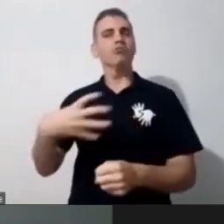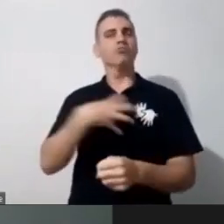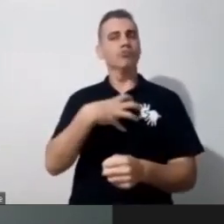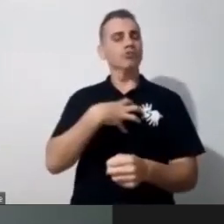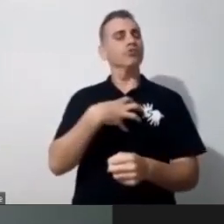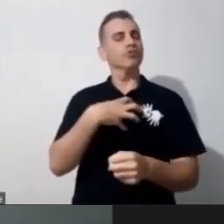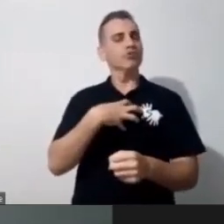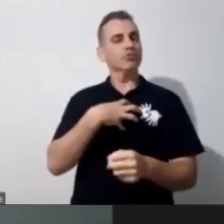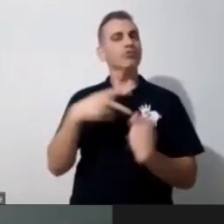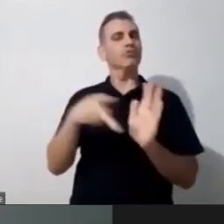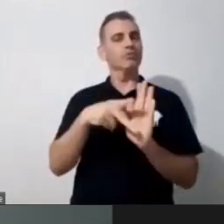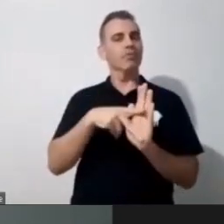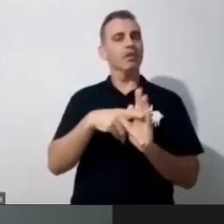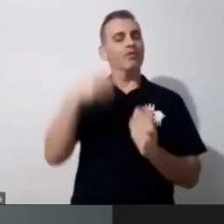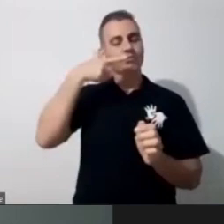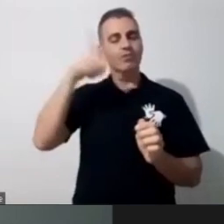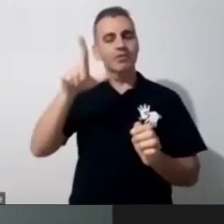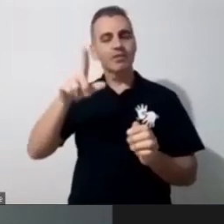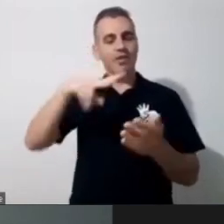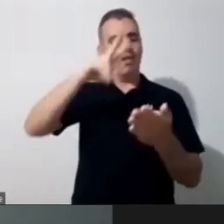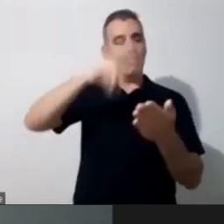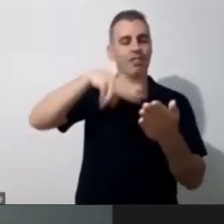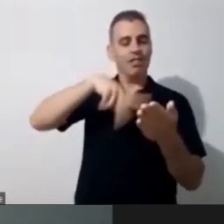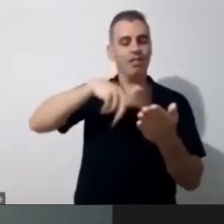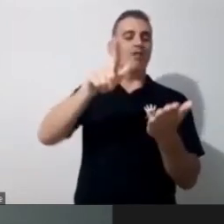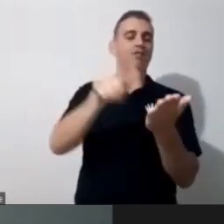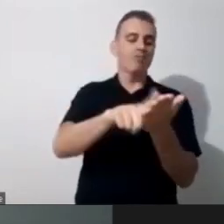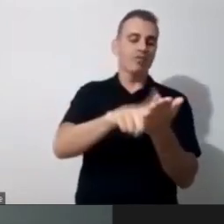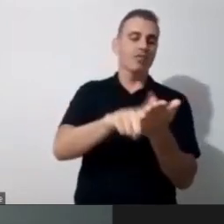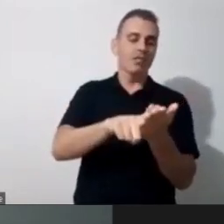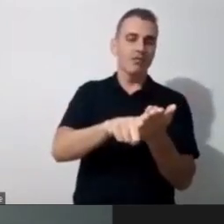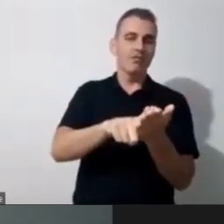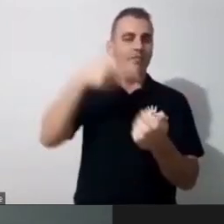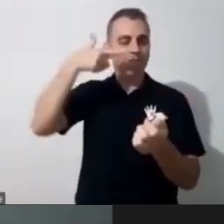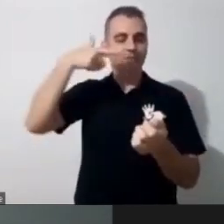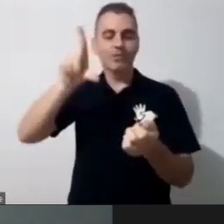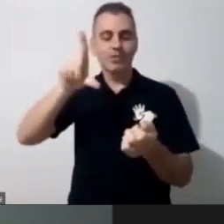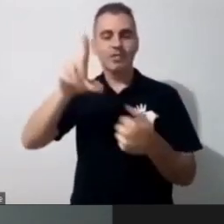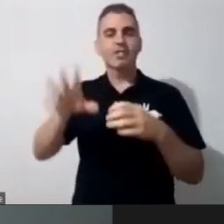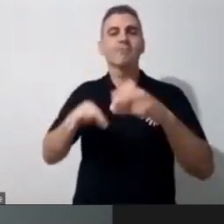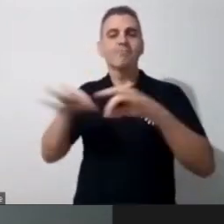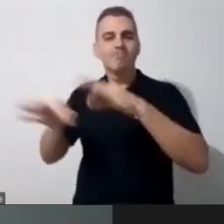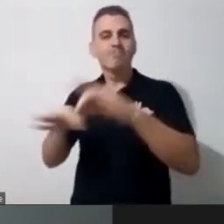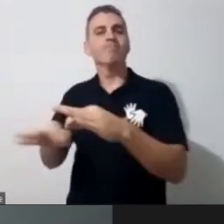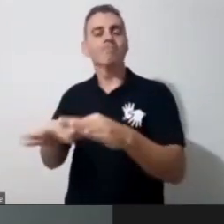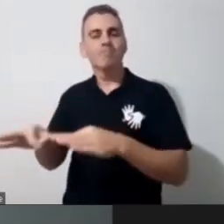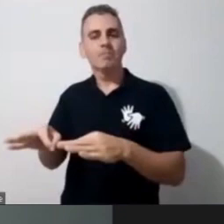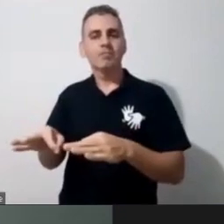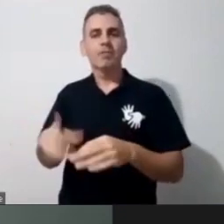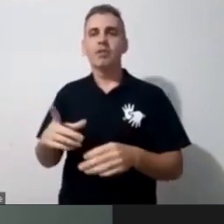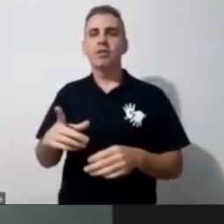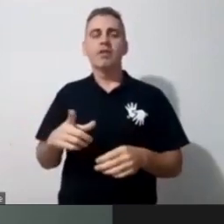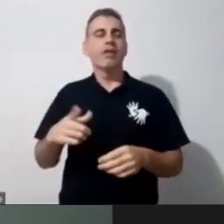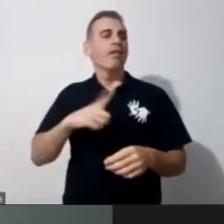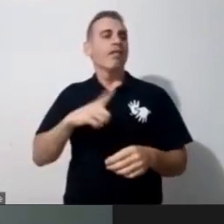conseguir ler um livro e trazer ele para dentro do planejamento, aquele livro que fazia dois, três meses, ou dois, três anos, muitas vezes,